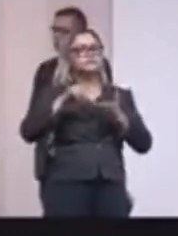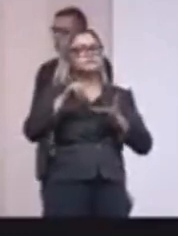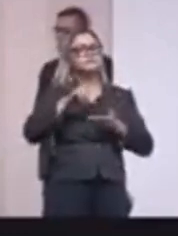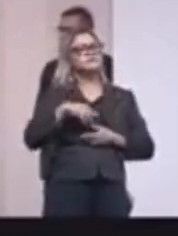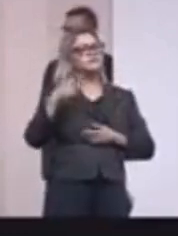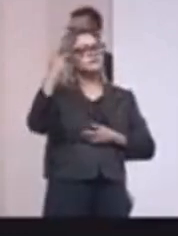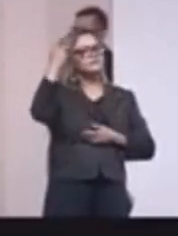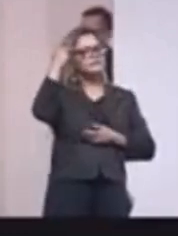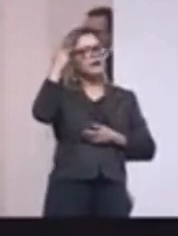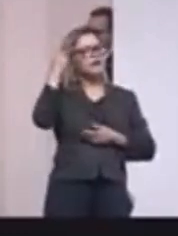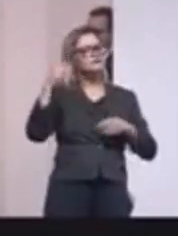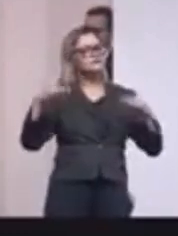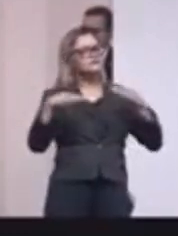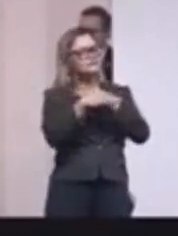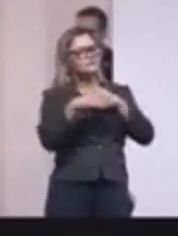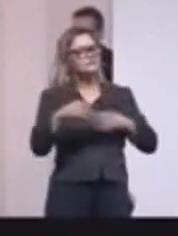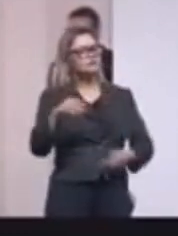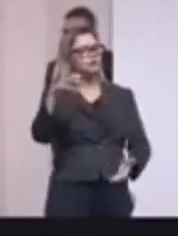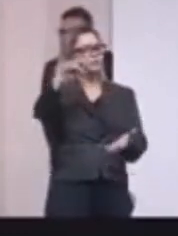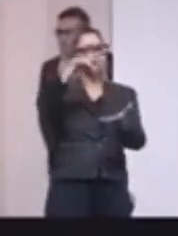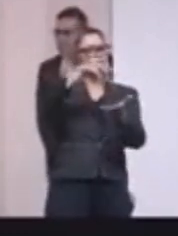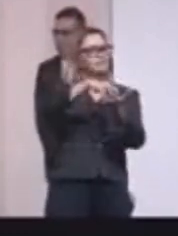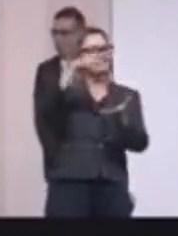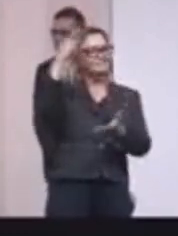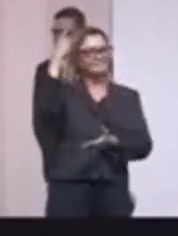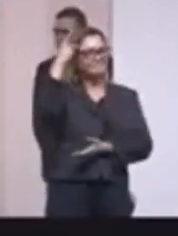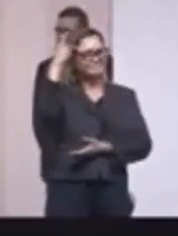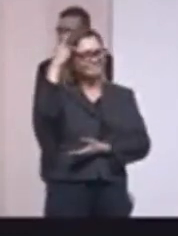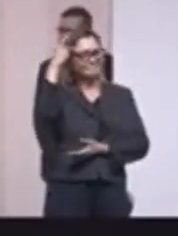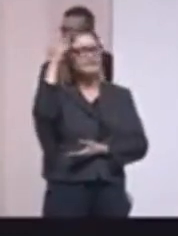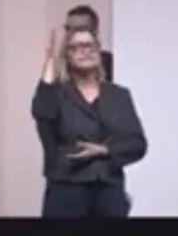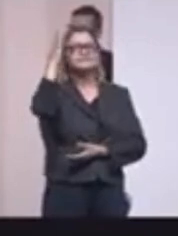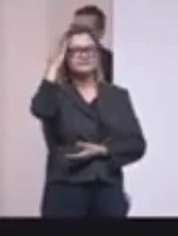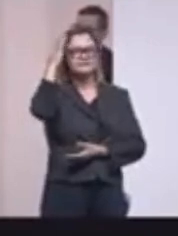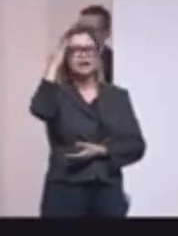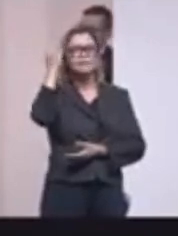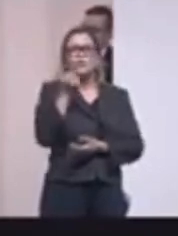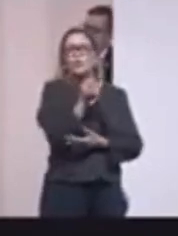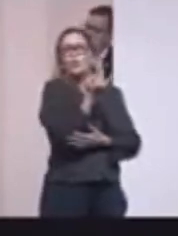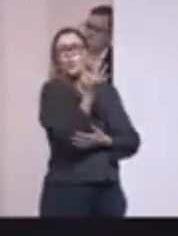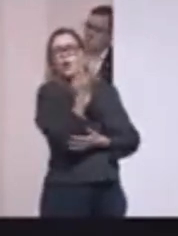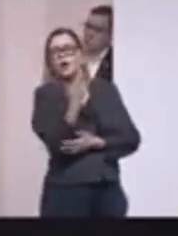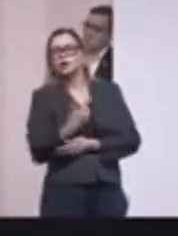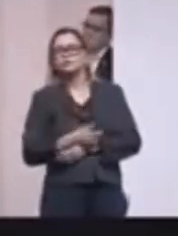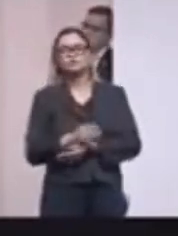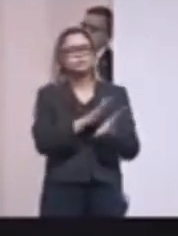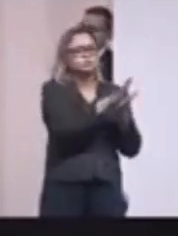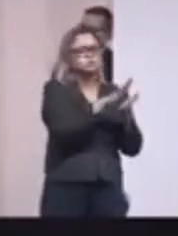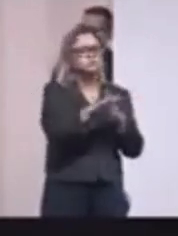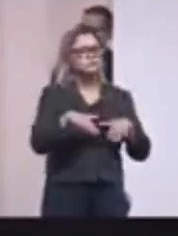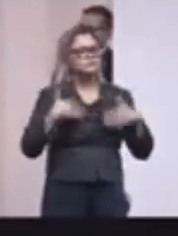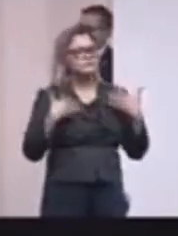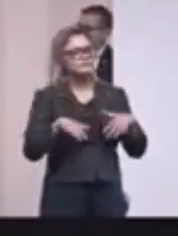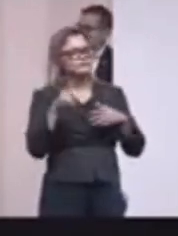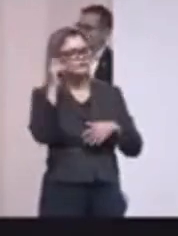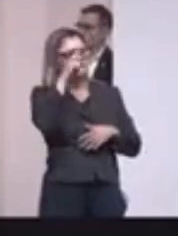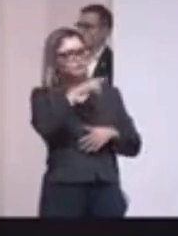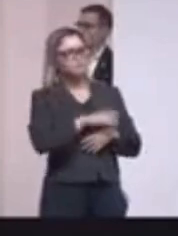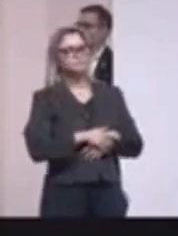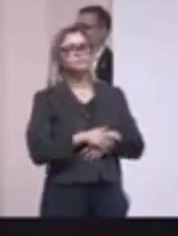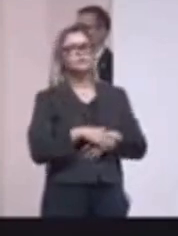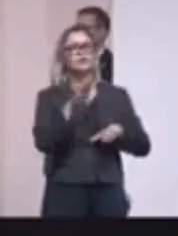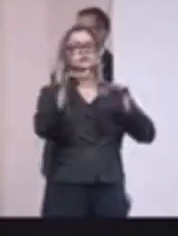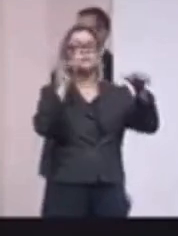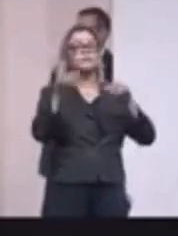de São Paulo, na região metropolitana, no centro da cidade, e a gente sabe o quanto o custo de vida às vezes é pesado, então a gente acabou de fazer um